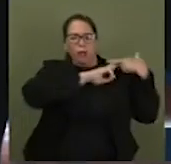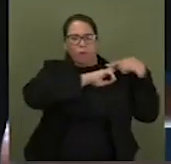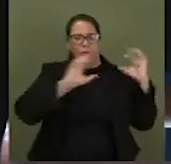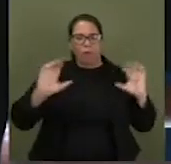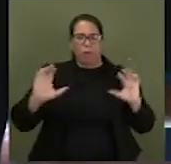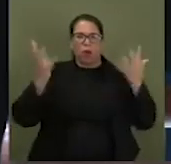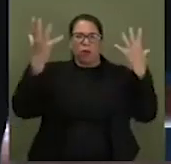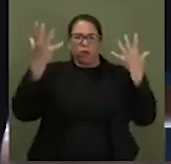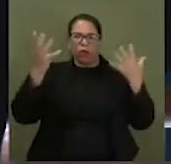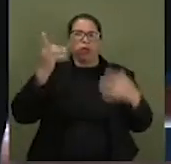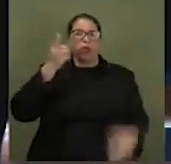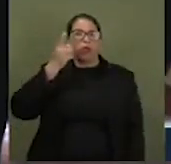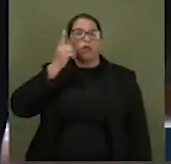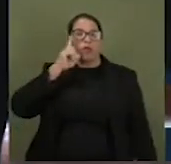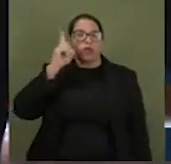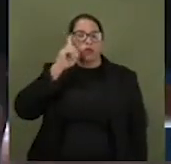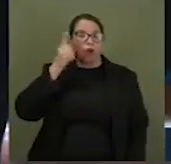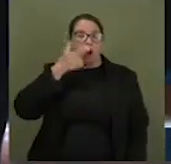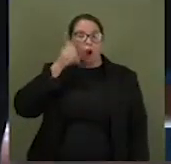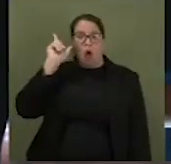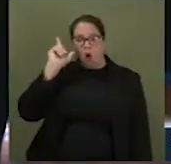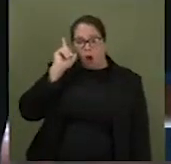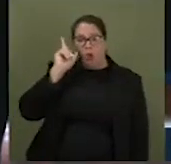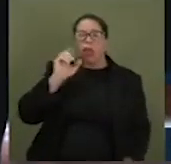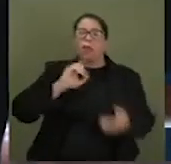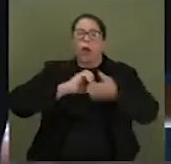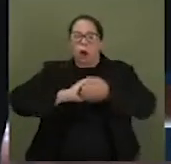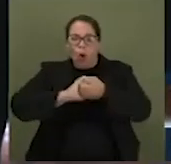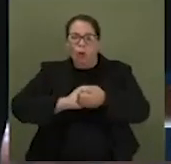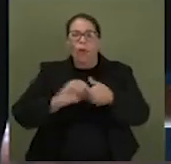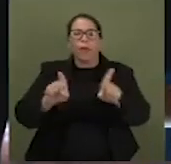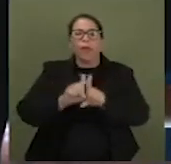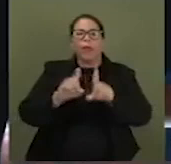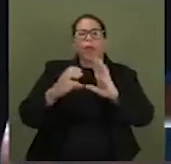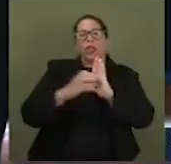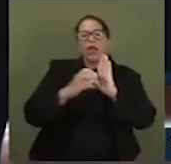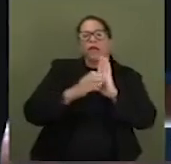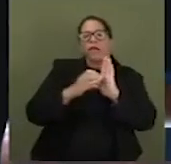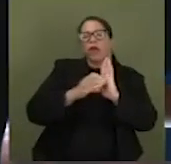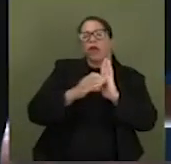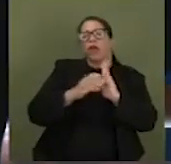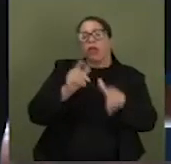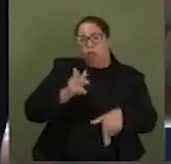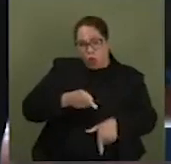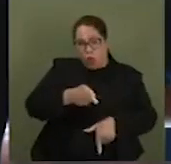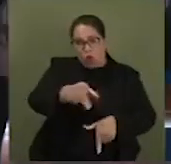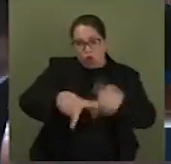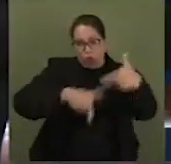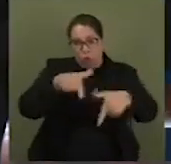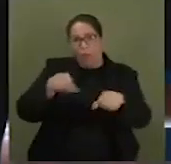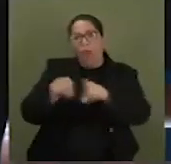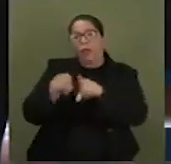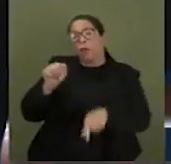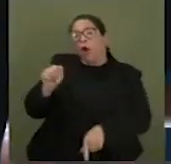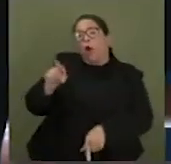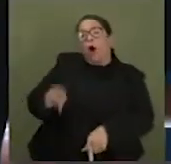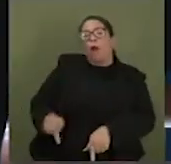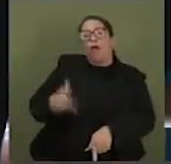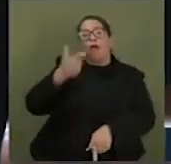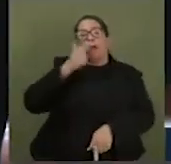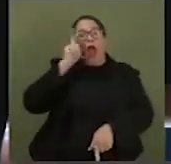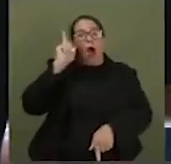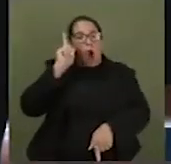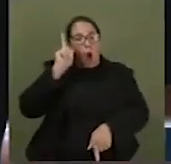do dia de ontem, a todos os servidores ativa e aposentados que estiveram aqui e estavam lá